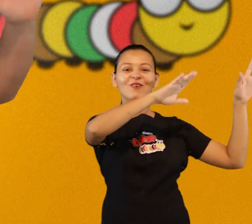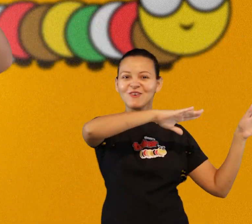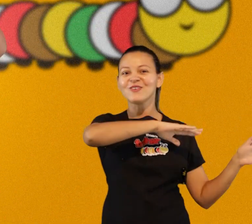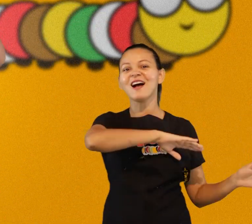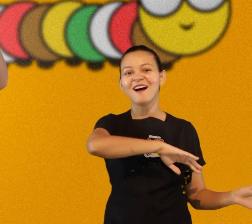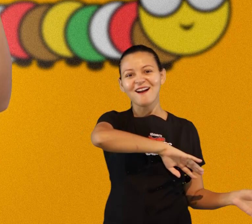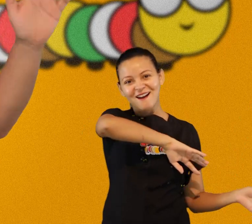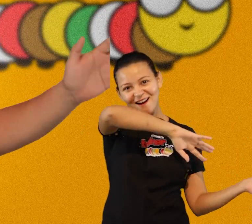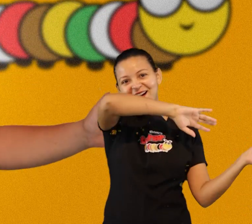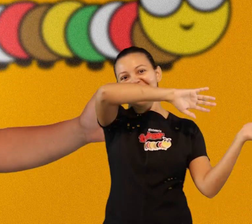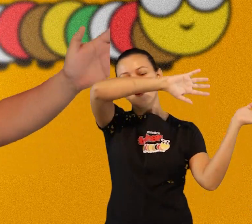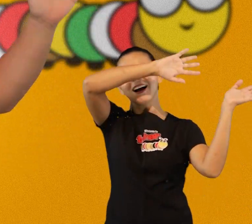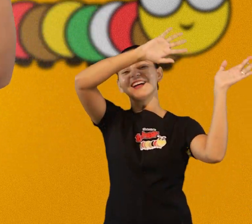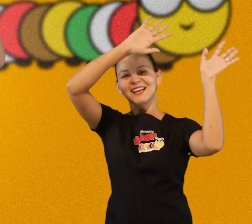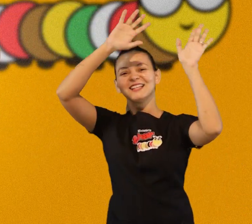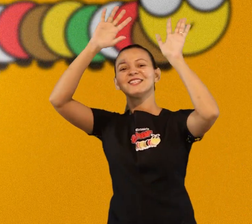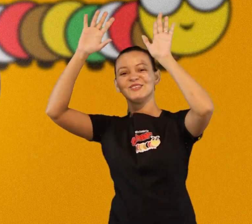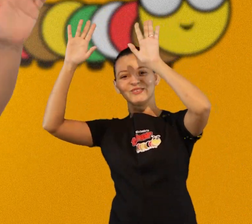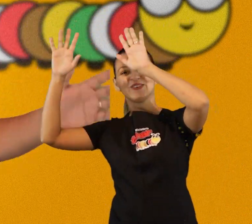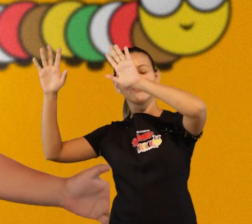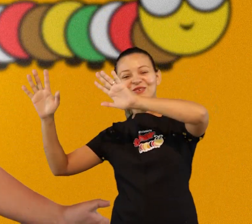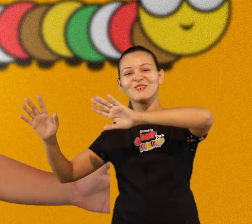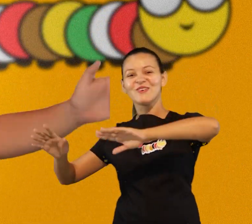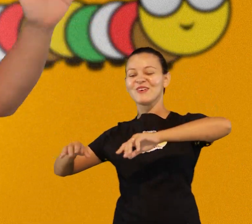aleluia, aleluia